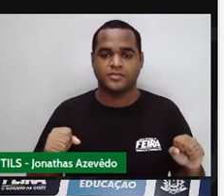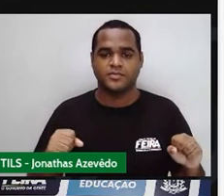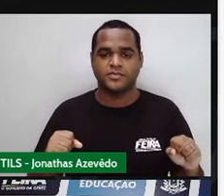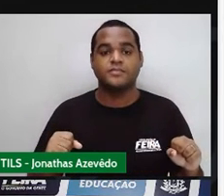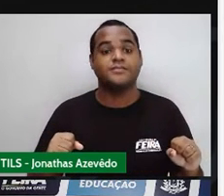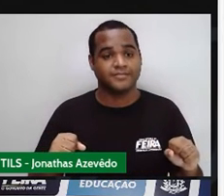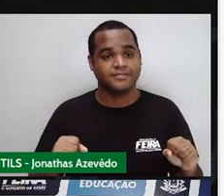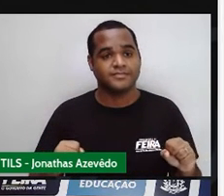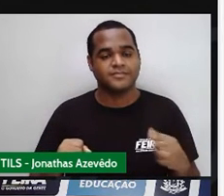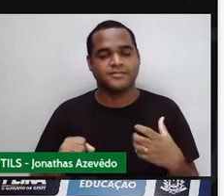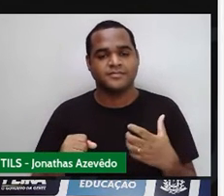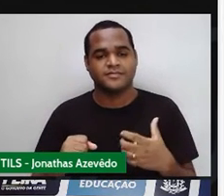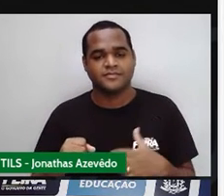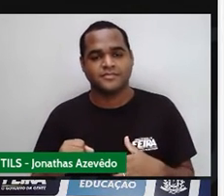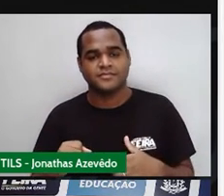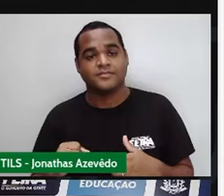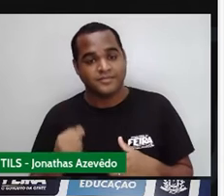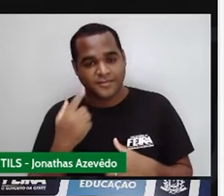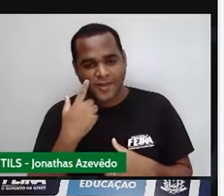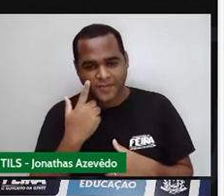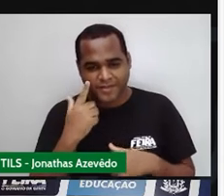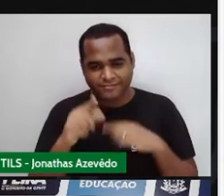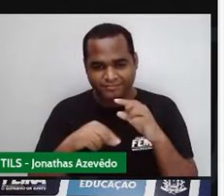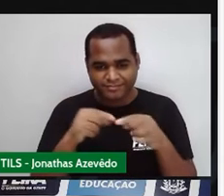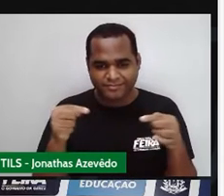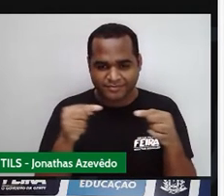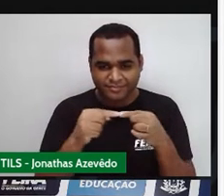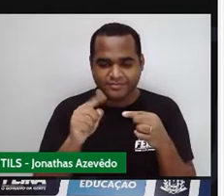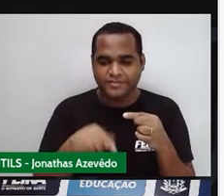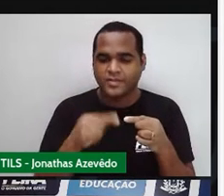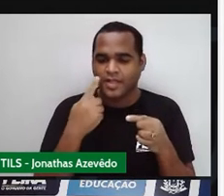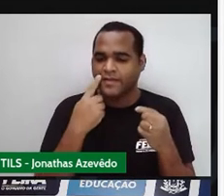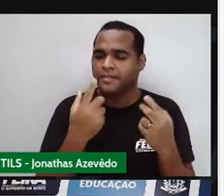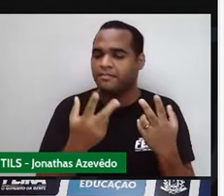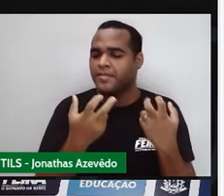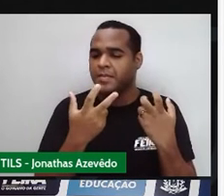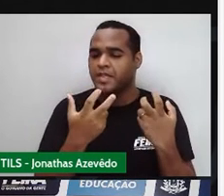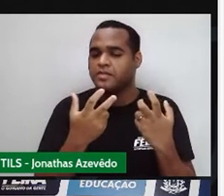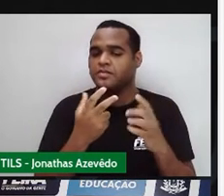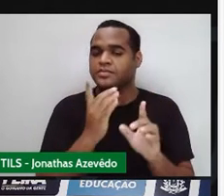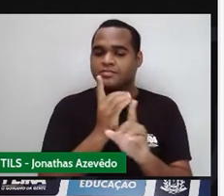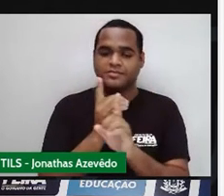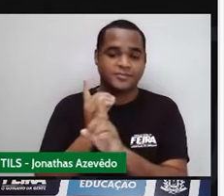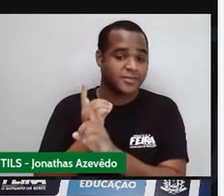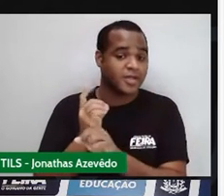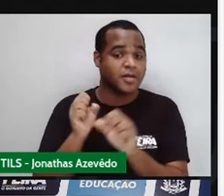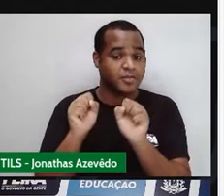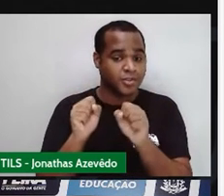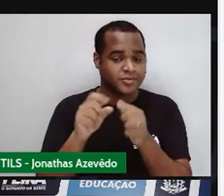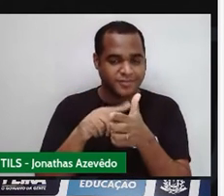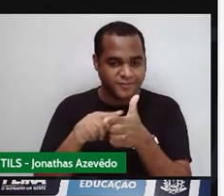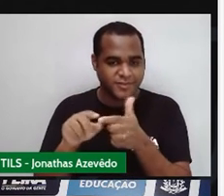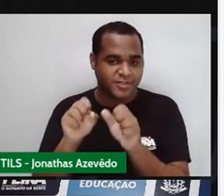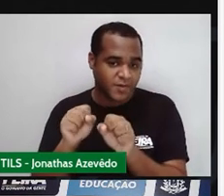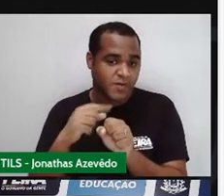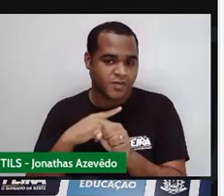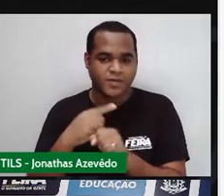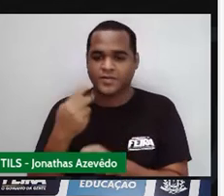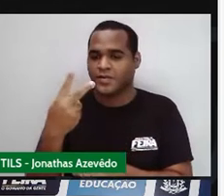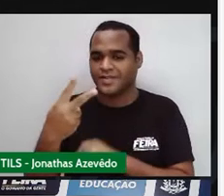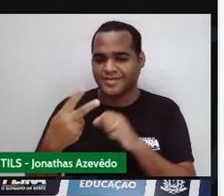Quando você escolher essa, você consegue perceber, desculpa, que você divide esse trapézio em dois